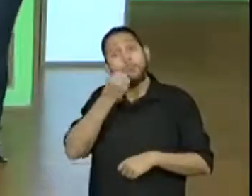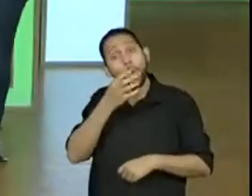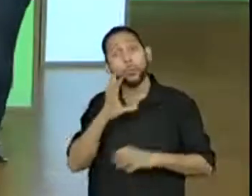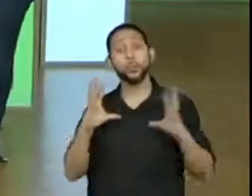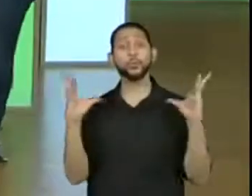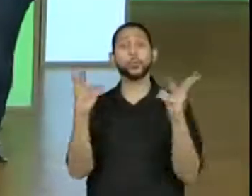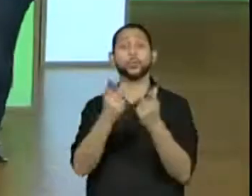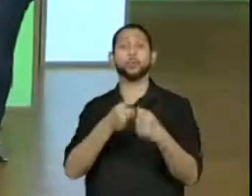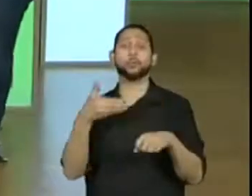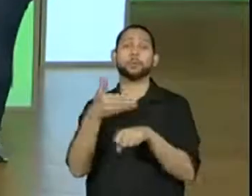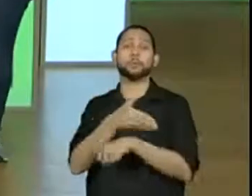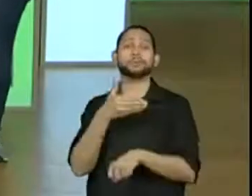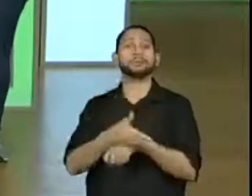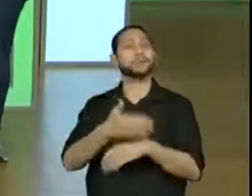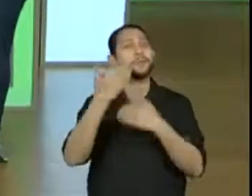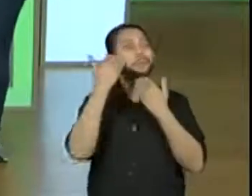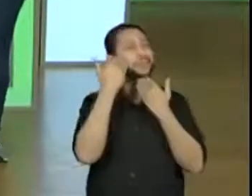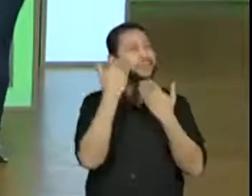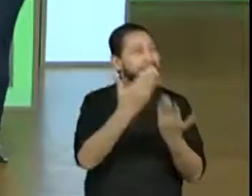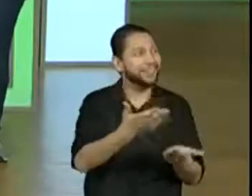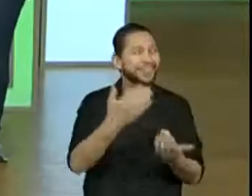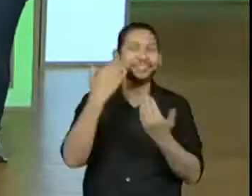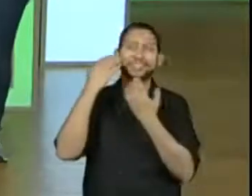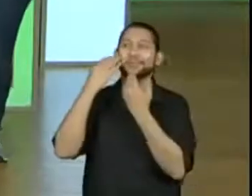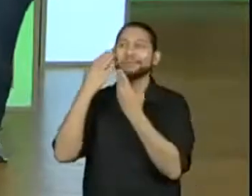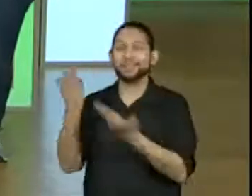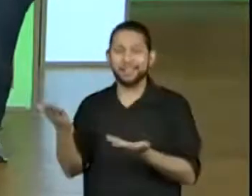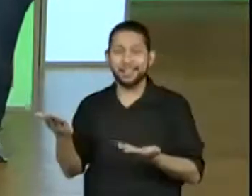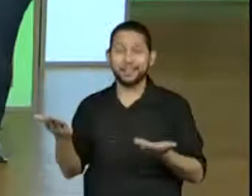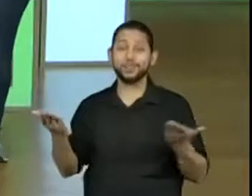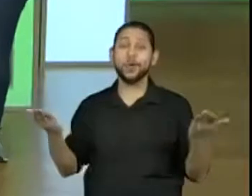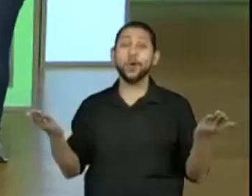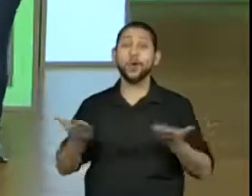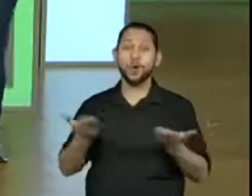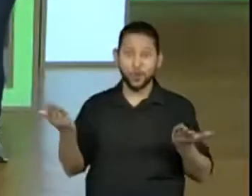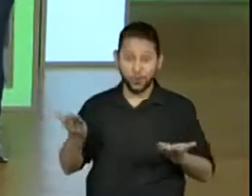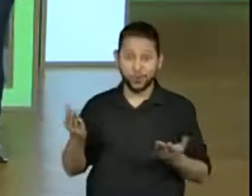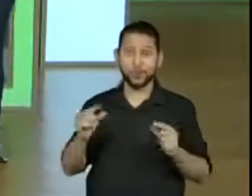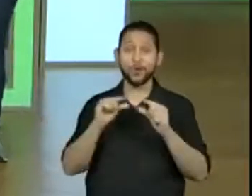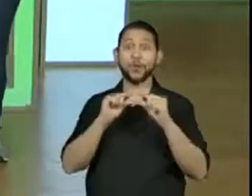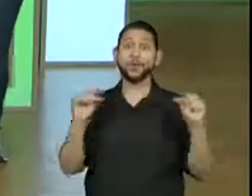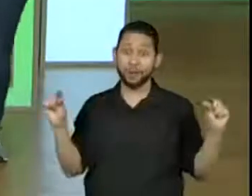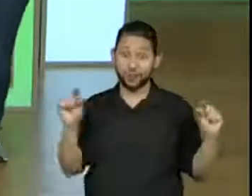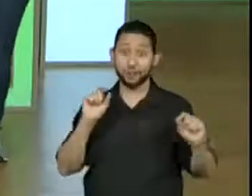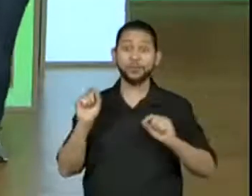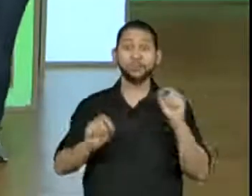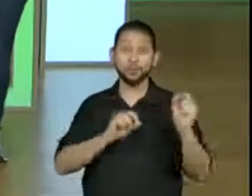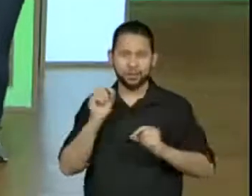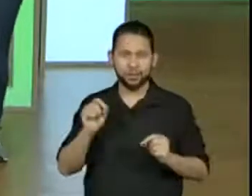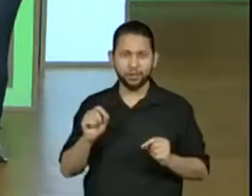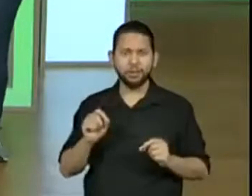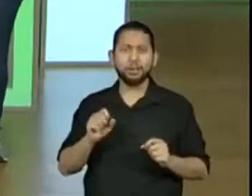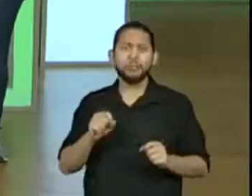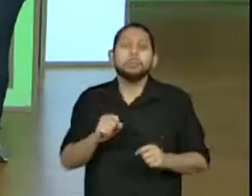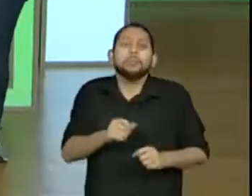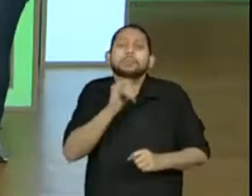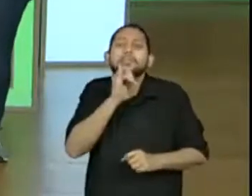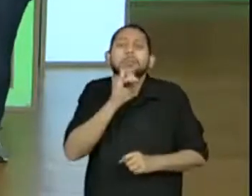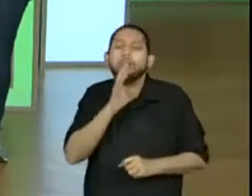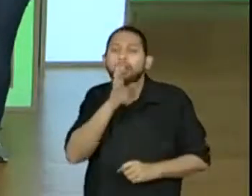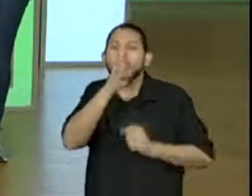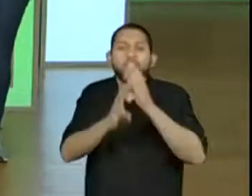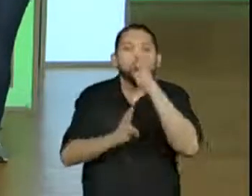sua. Professora Juliana, muito obrigada pela presença. Muito obrigada. Vou fechar com a frase da professora Maristela. Não faça um sincericídio